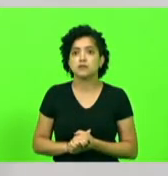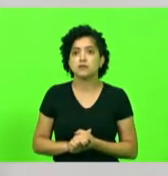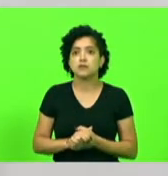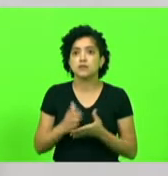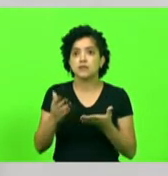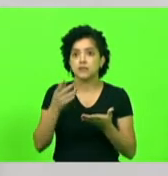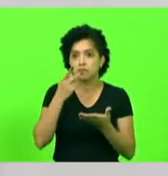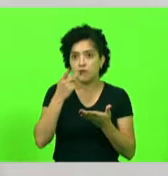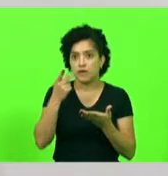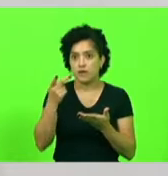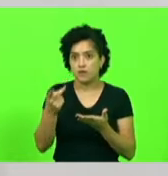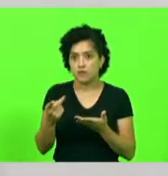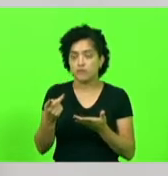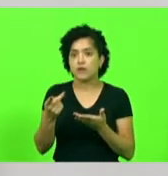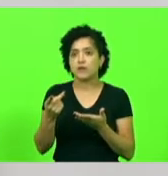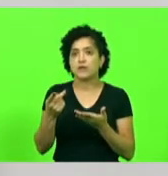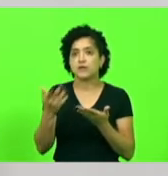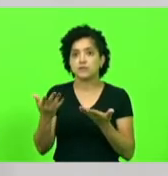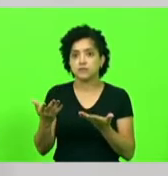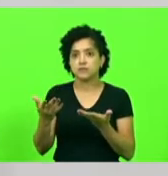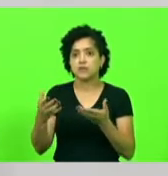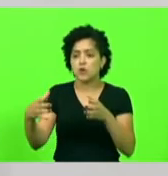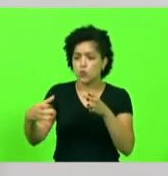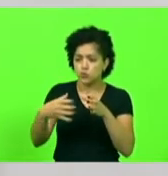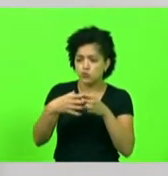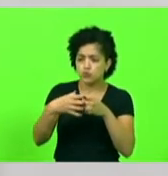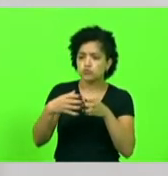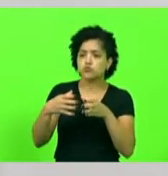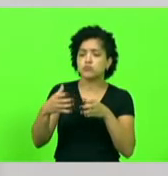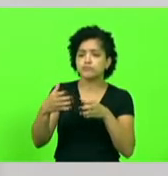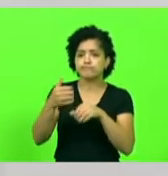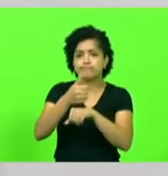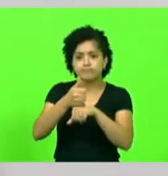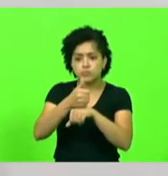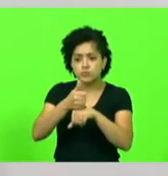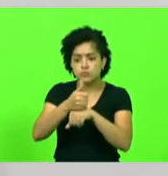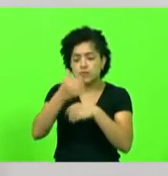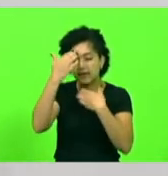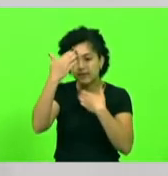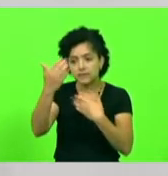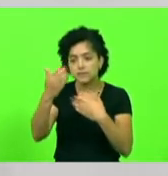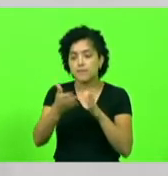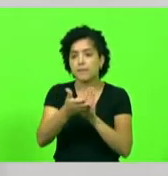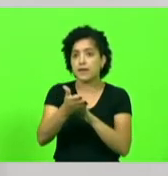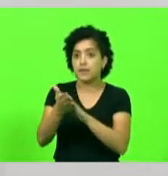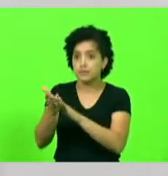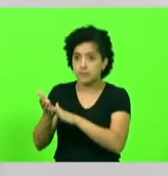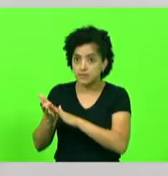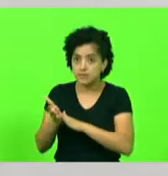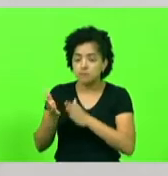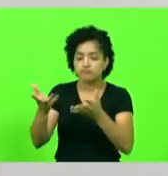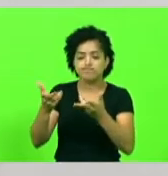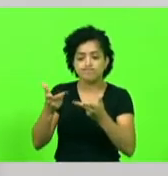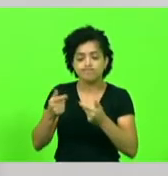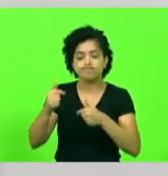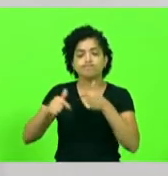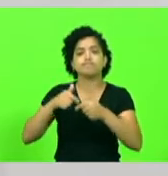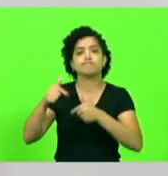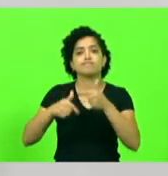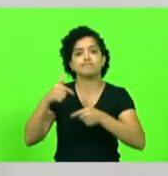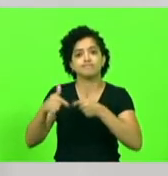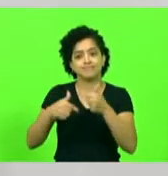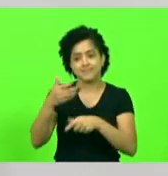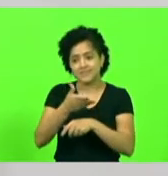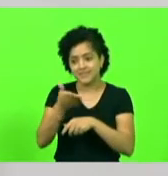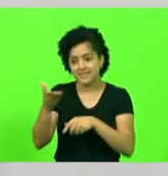o que eu disse para o doutor Elvion. Reúna a tua equipe e agradeça. E parabenize pelo brilhante trabalho que esses